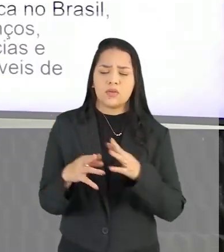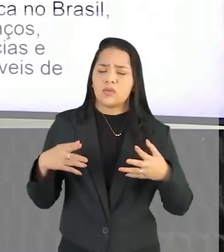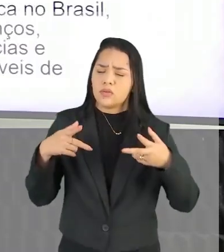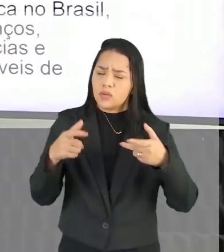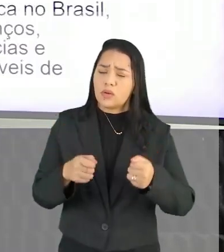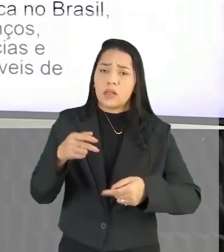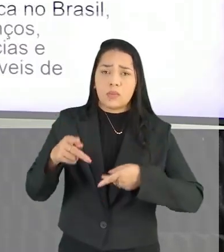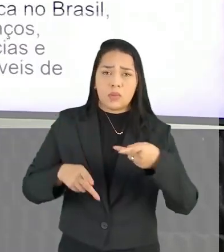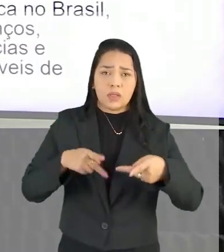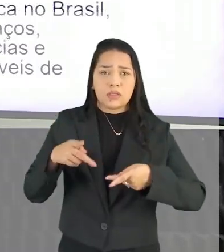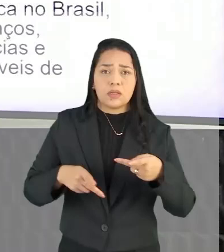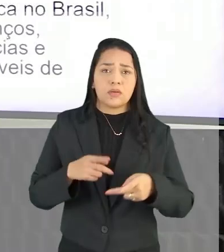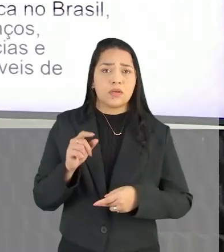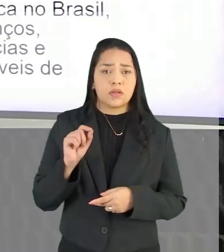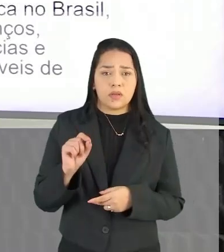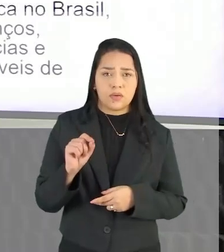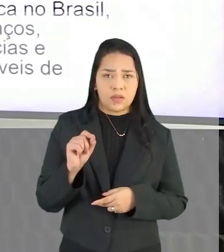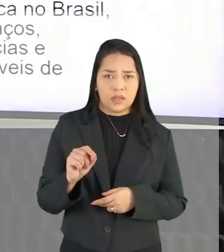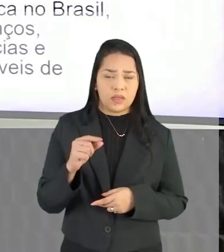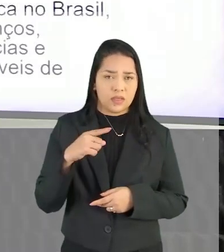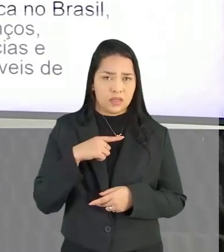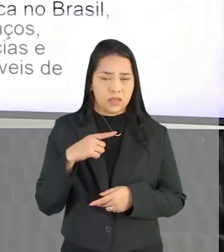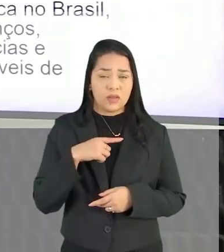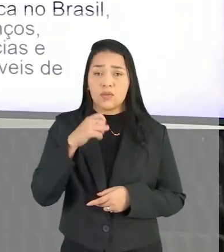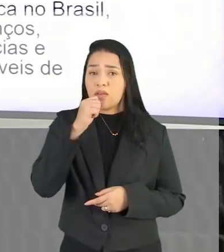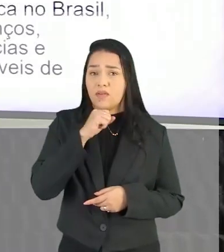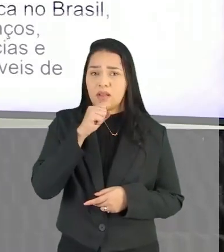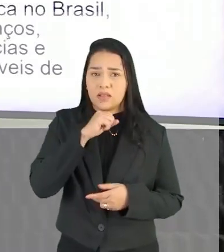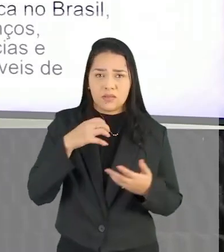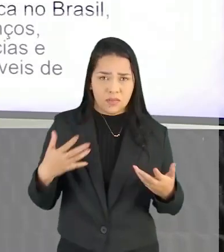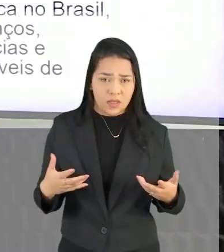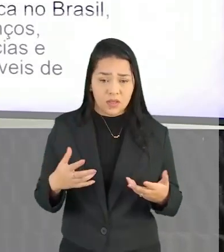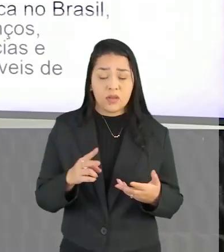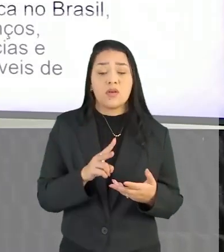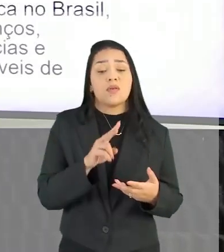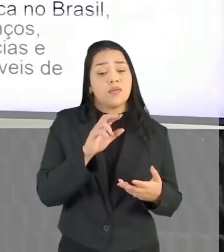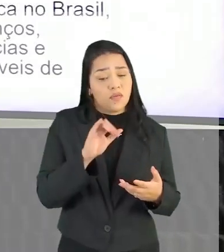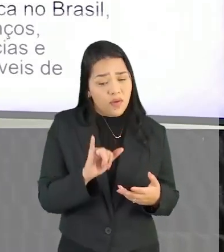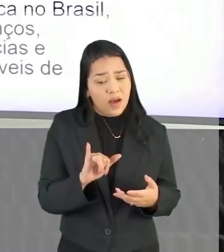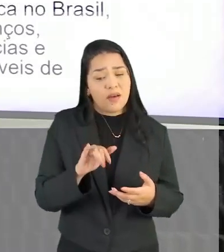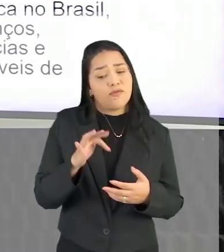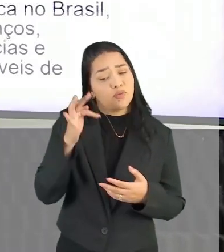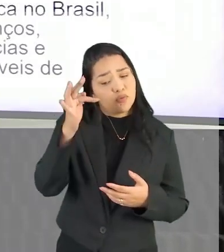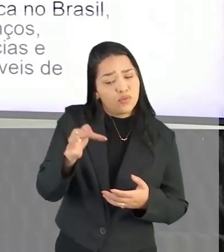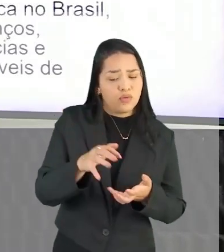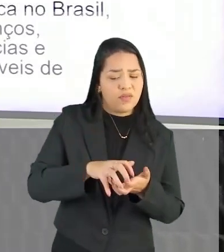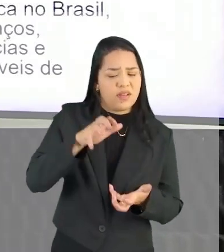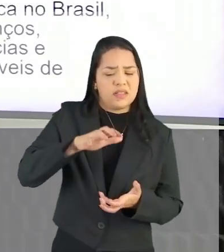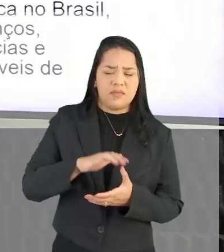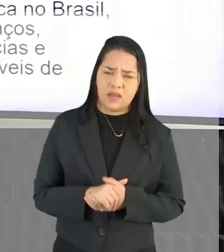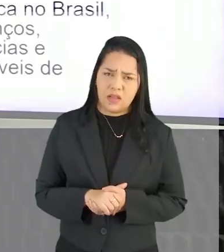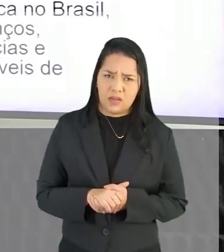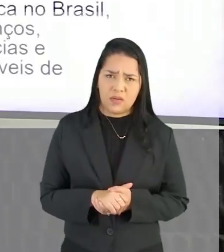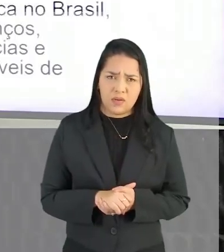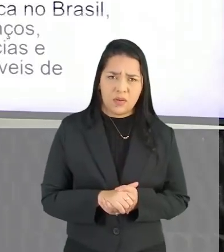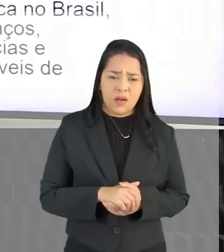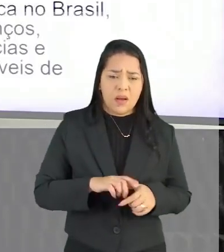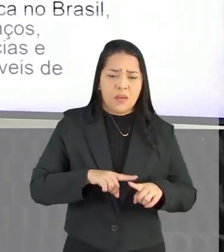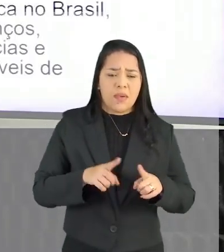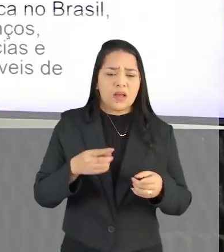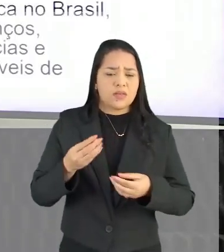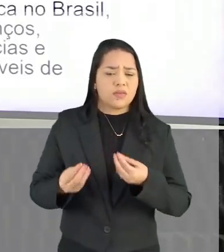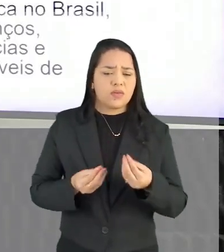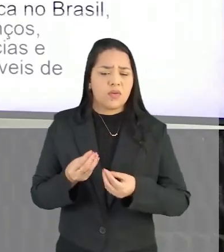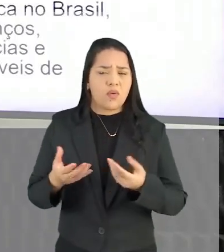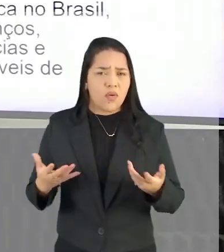população Que é o que? O fenômeno do envelhecimento Todo mundo vai passar por isso Mas esse envelhecimento Está sendo tratado De que forma?